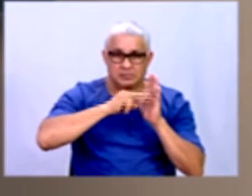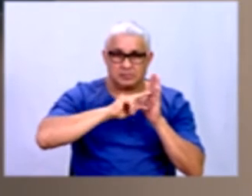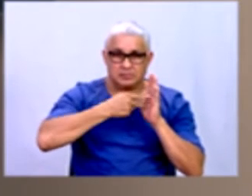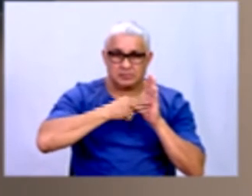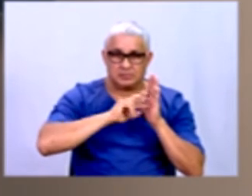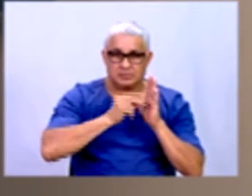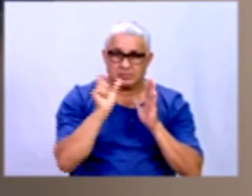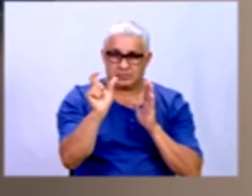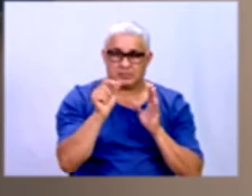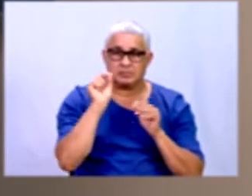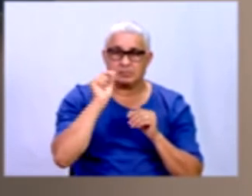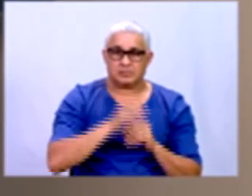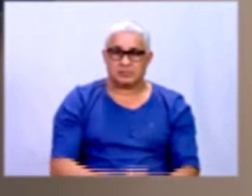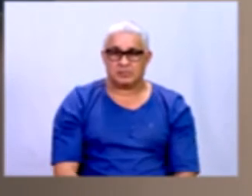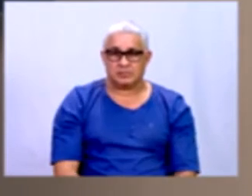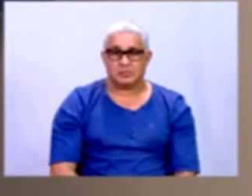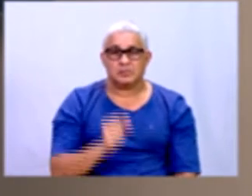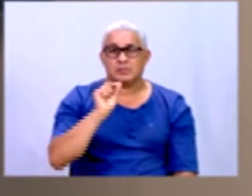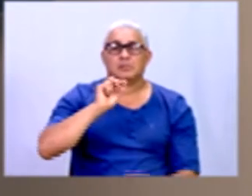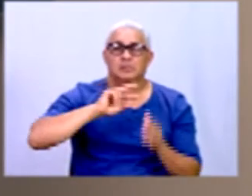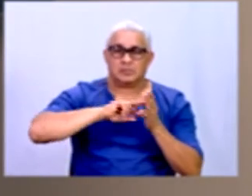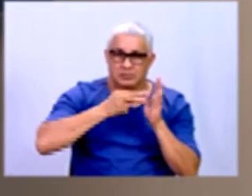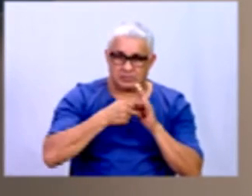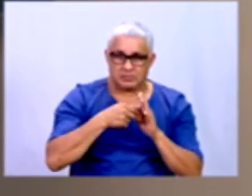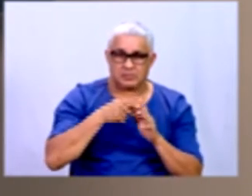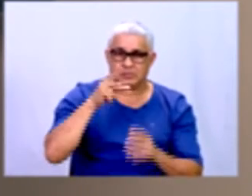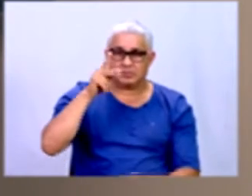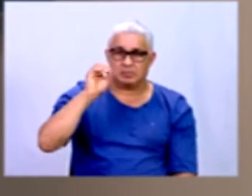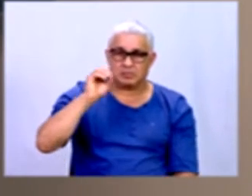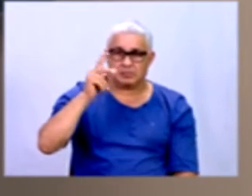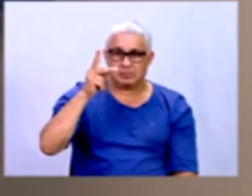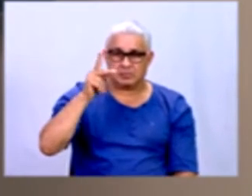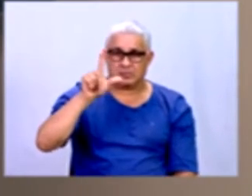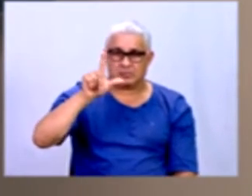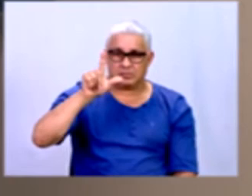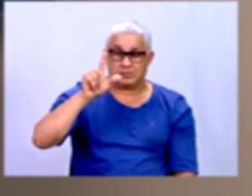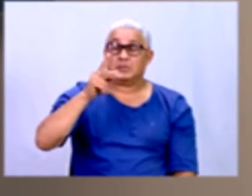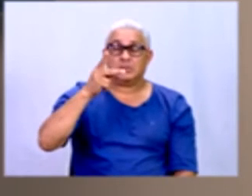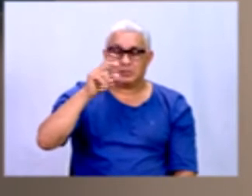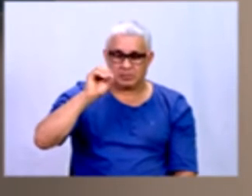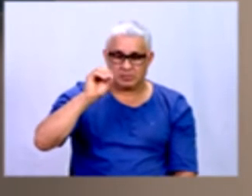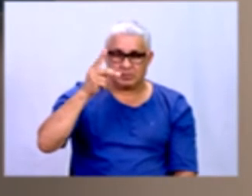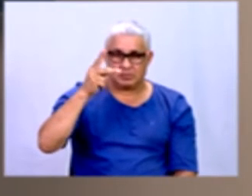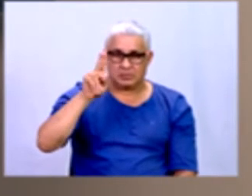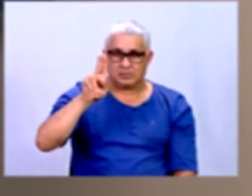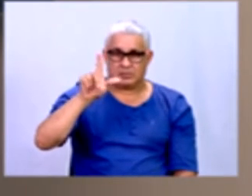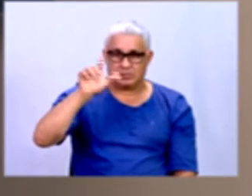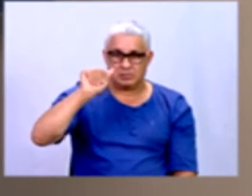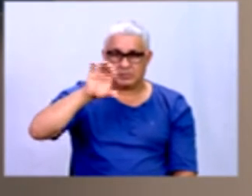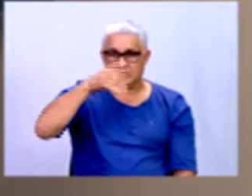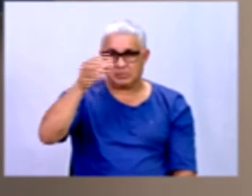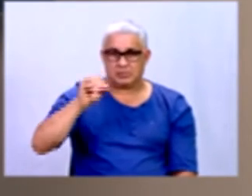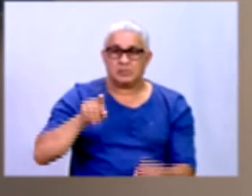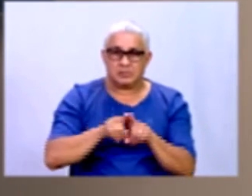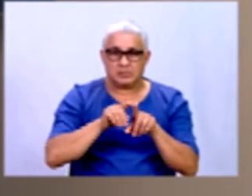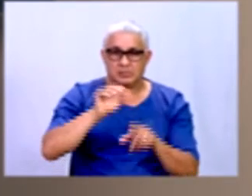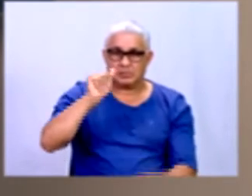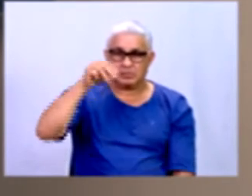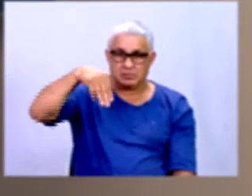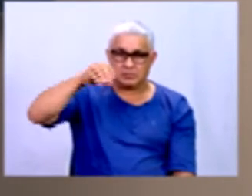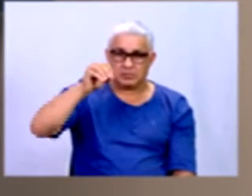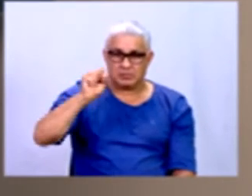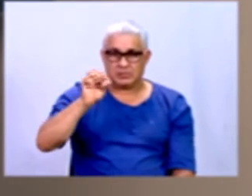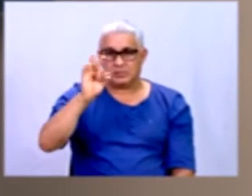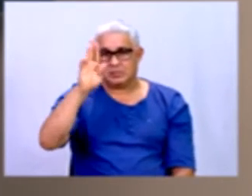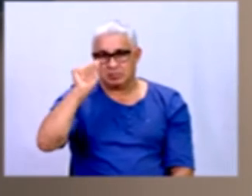O que significa estatística? O que significa a população? E o que significa a amostra? Que são os conceitos que nós vimos na nossa